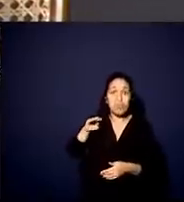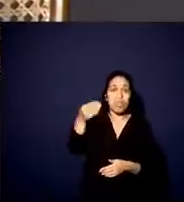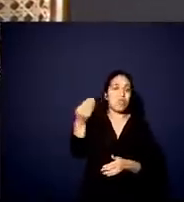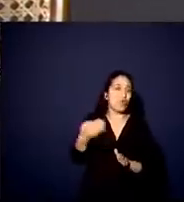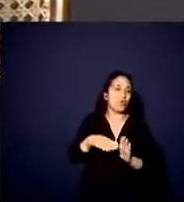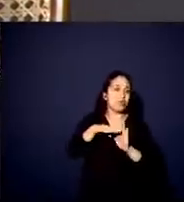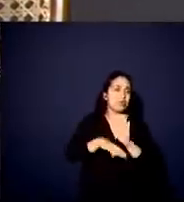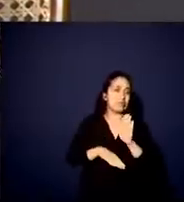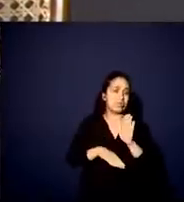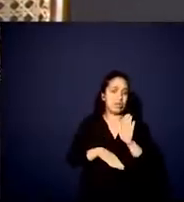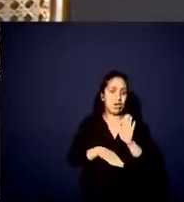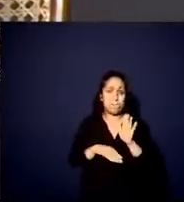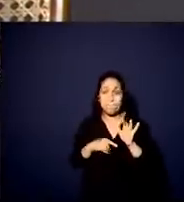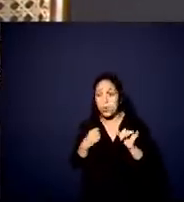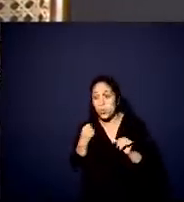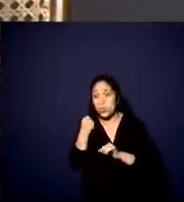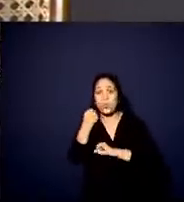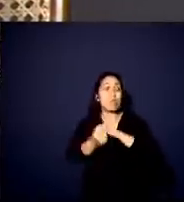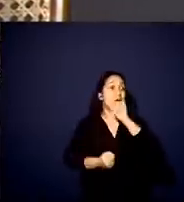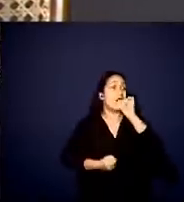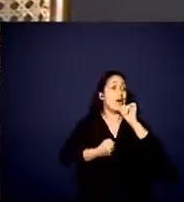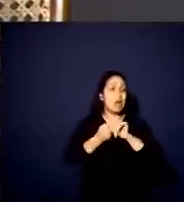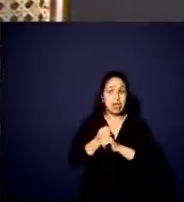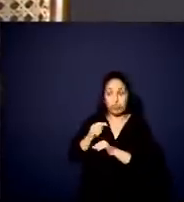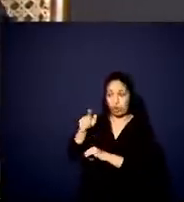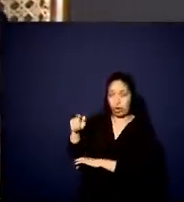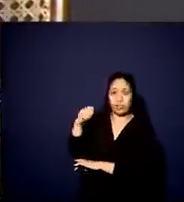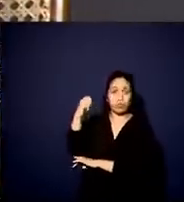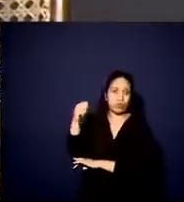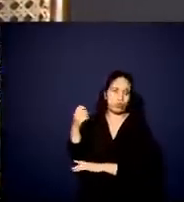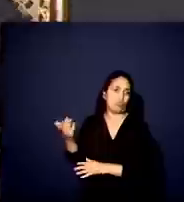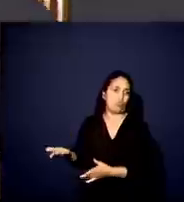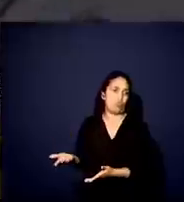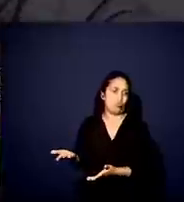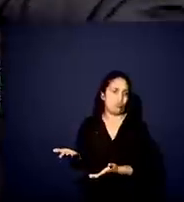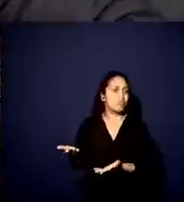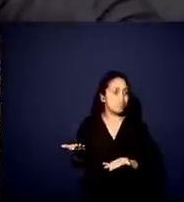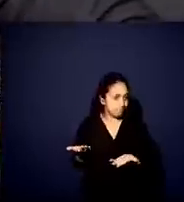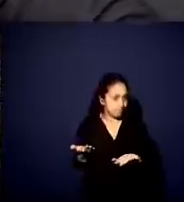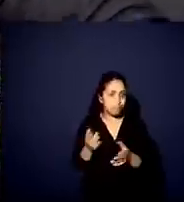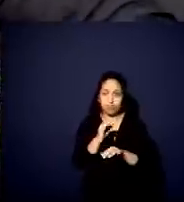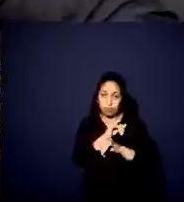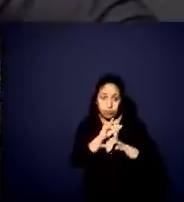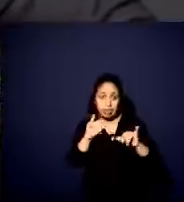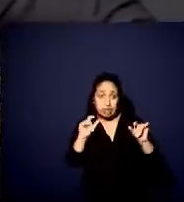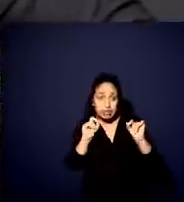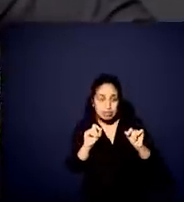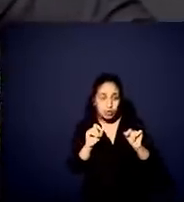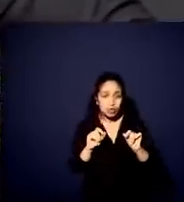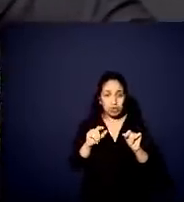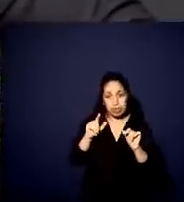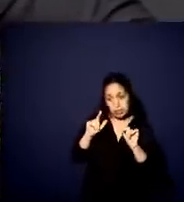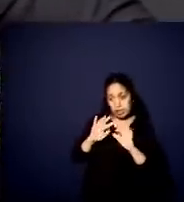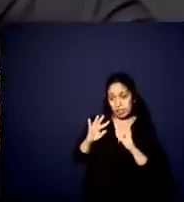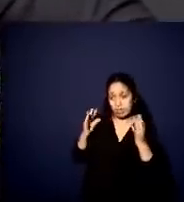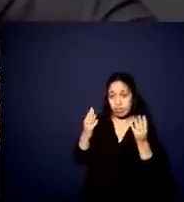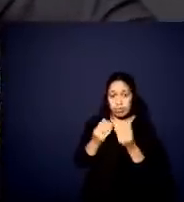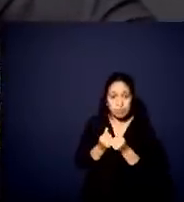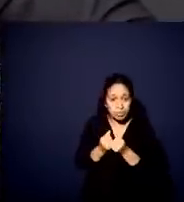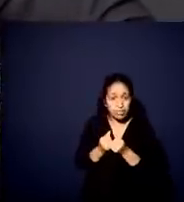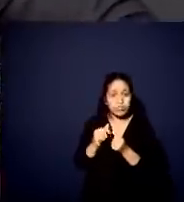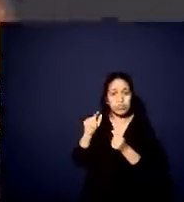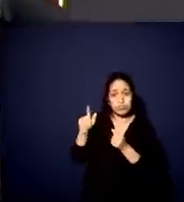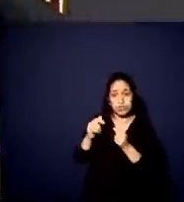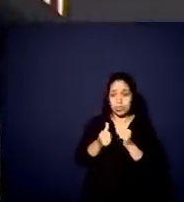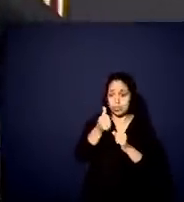por ano no estado do Rio Grande do Sul. Cinco bilhões. A gente vai lançar o plano plurianual para a Assembleia Legislativa, no primeiro semestre,